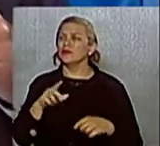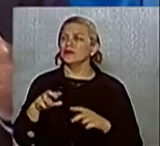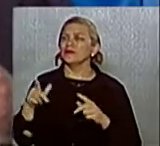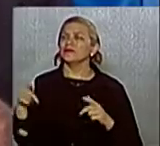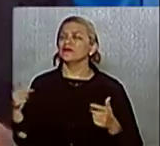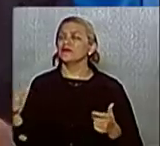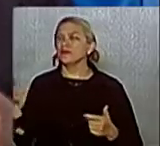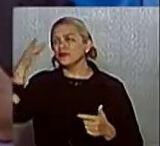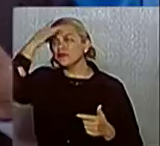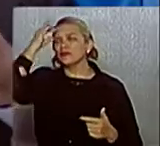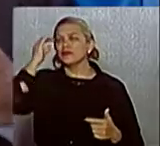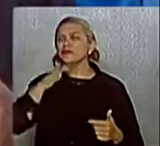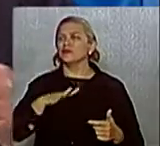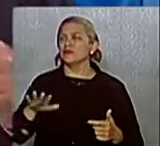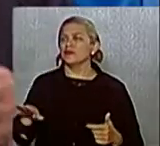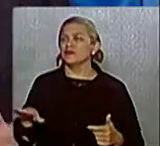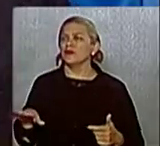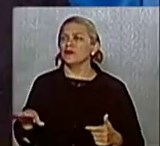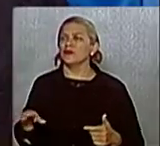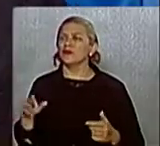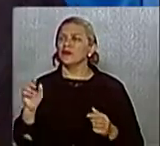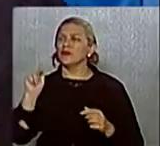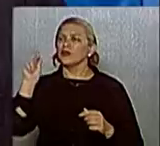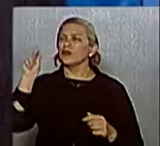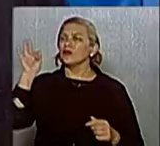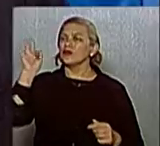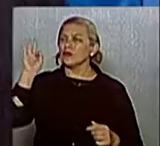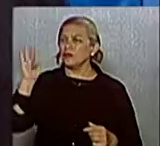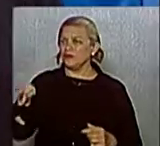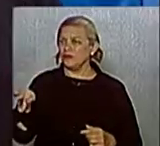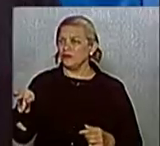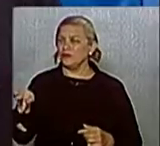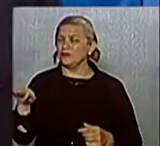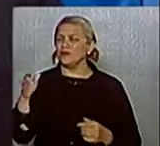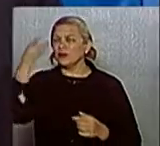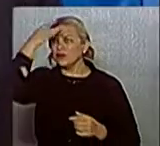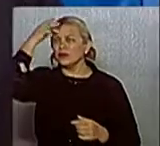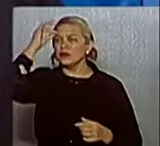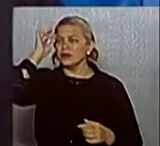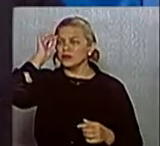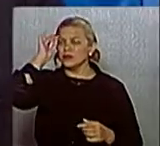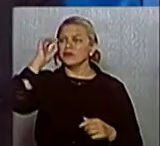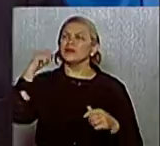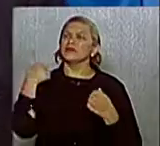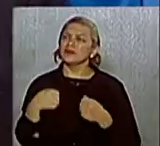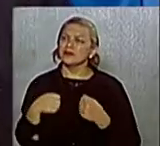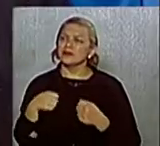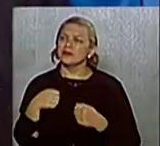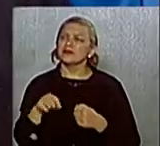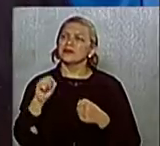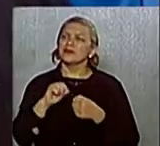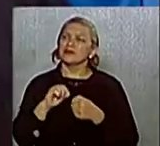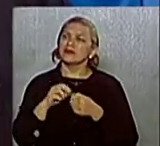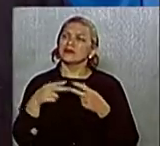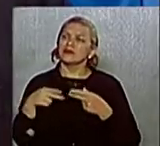quando termina o governo, algumas coisas ainda ficam necessitando de ser realizadas. Isso vai acontecer sempre.